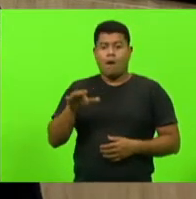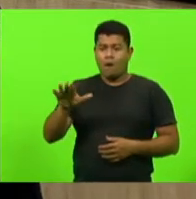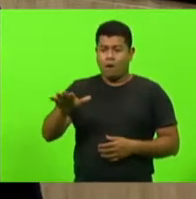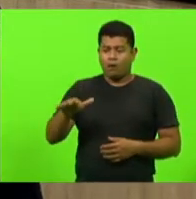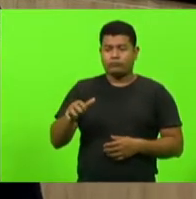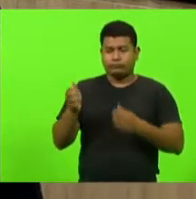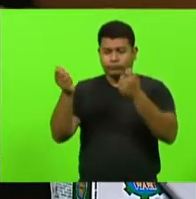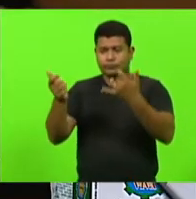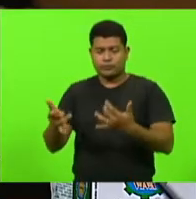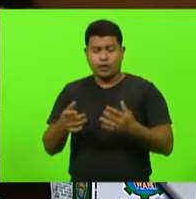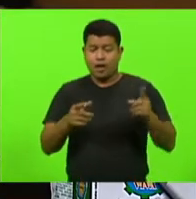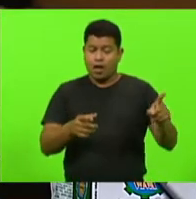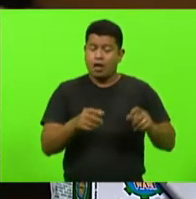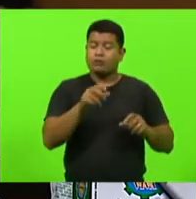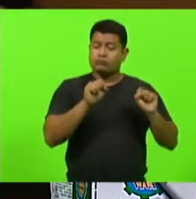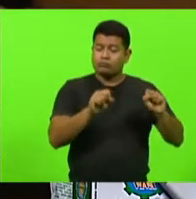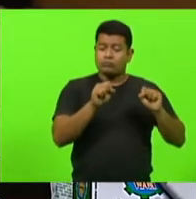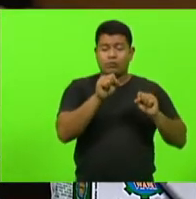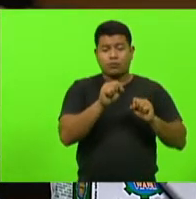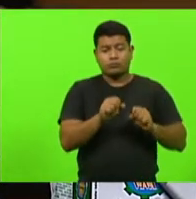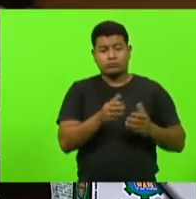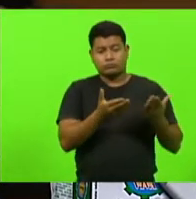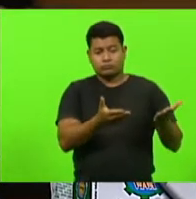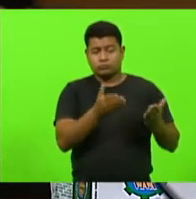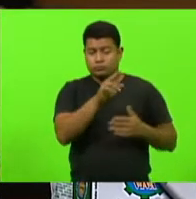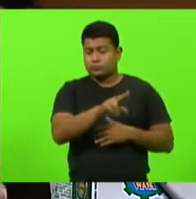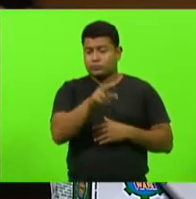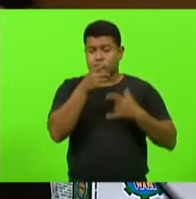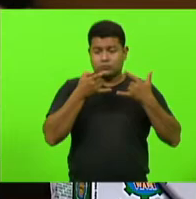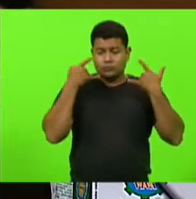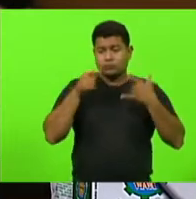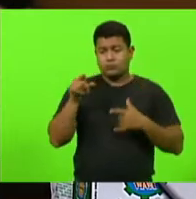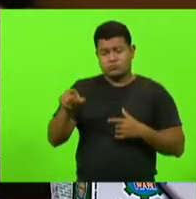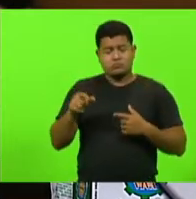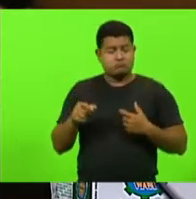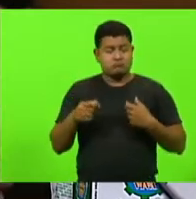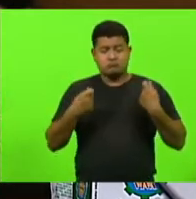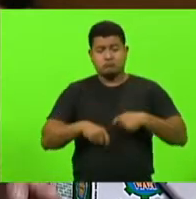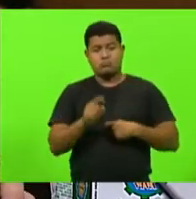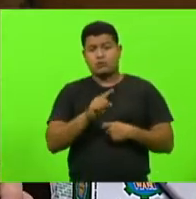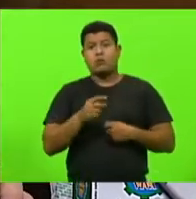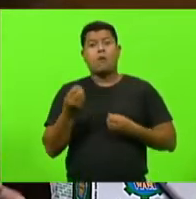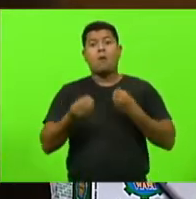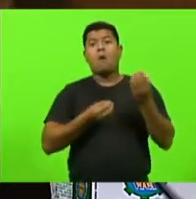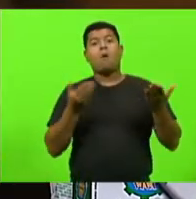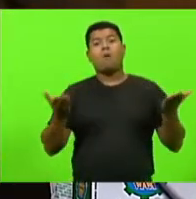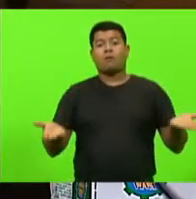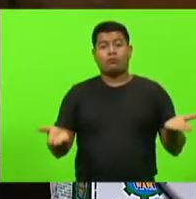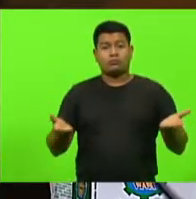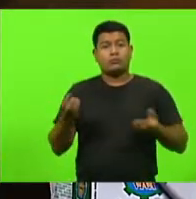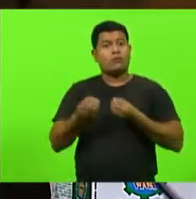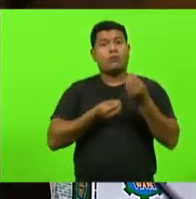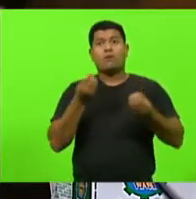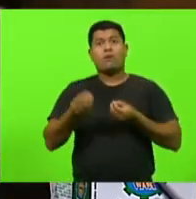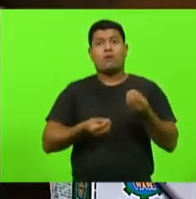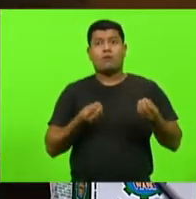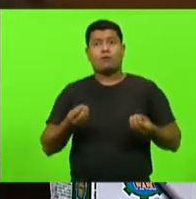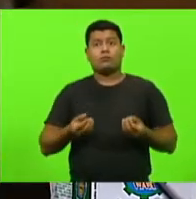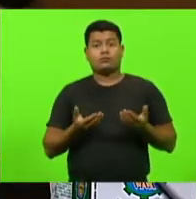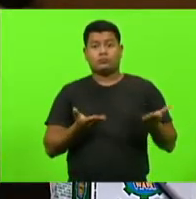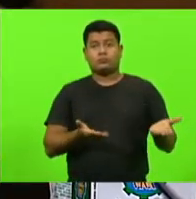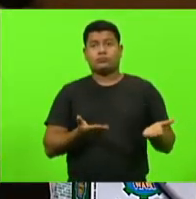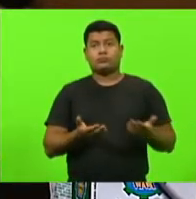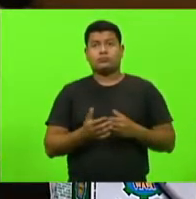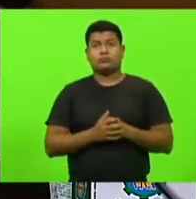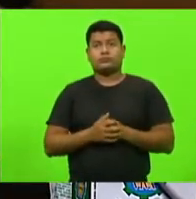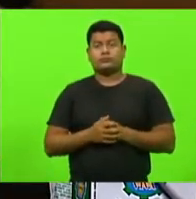Como é que conserta isso na escola? Como é que ele diz para uma criança com menos de sete anos de idade que ele...